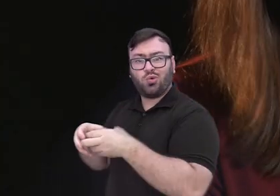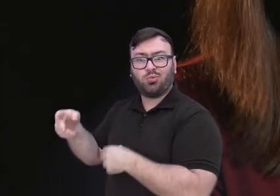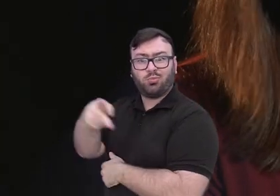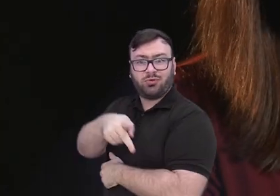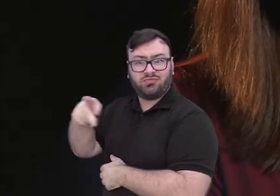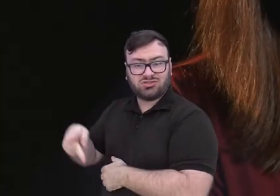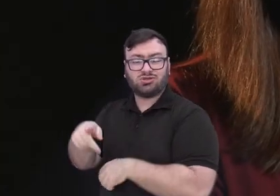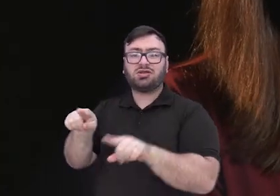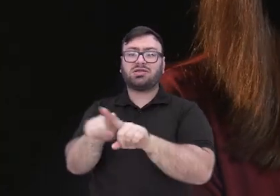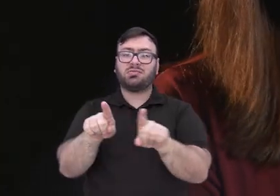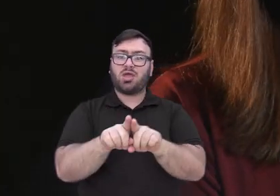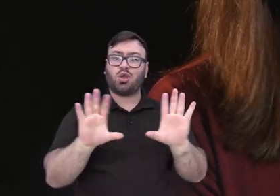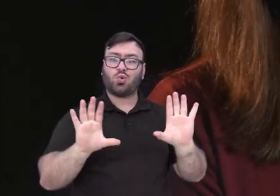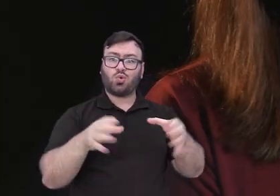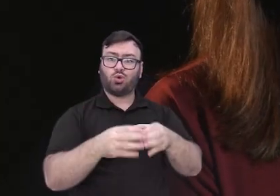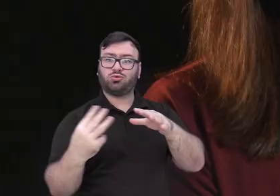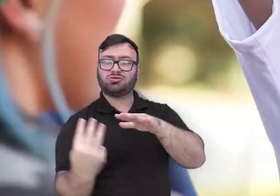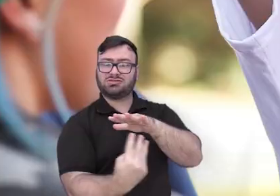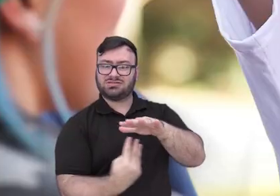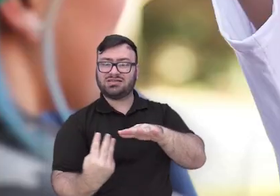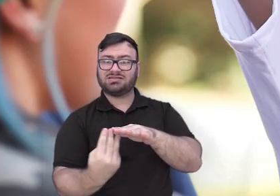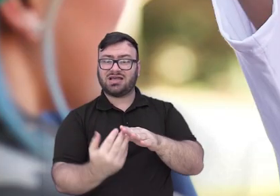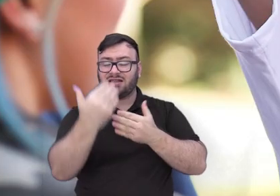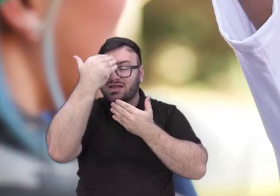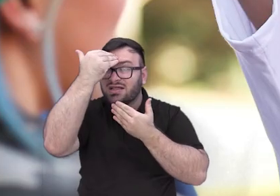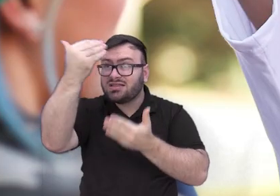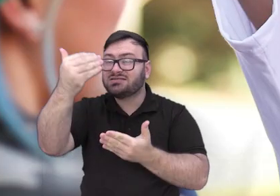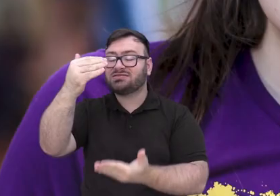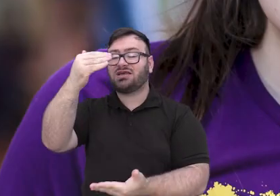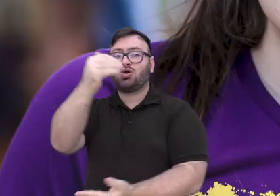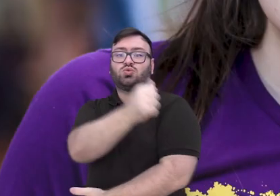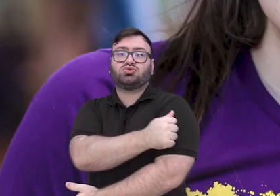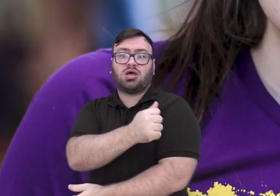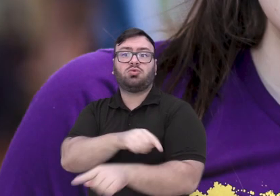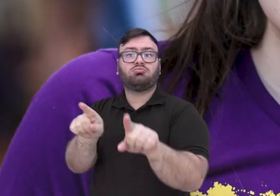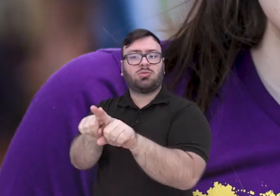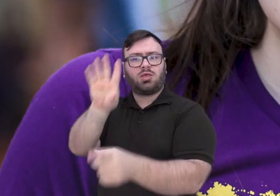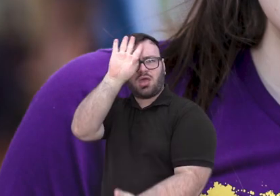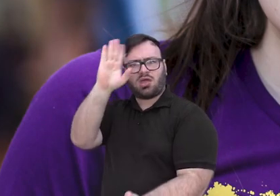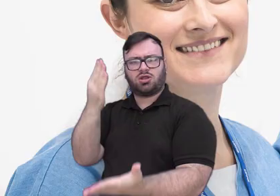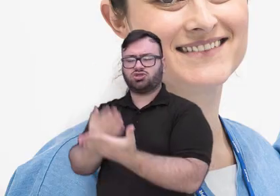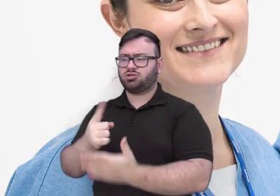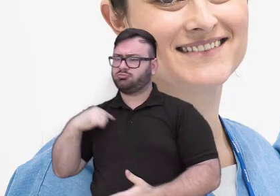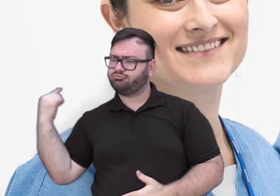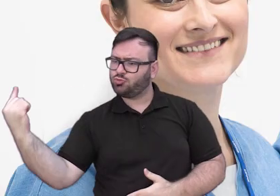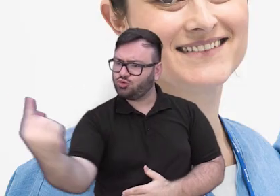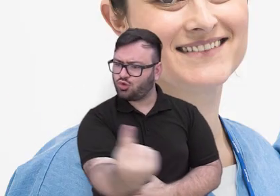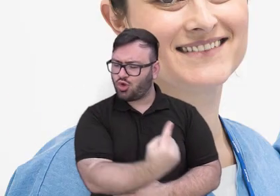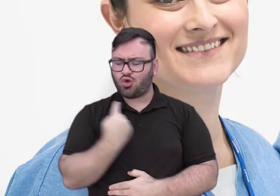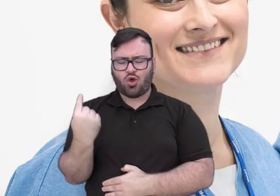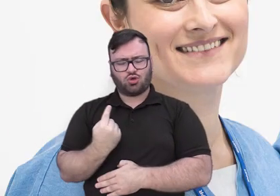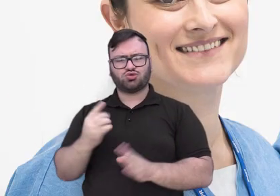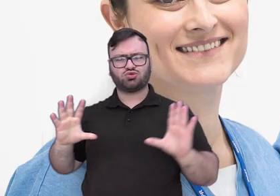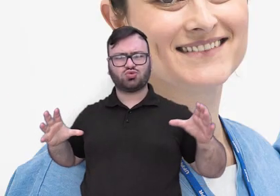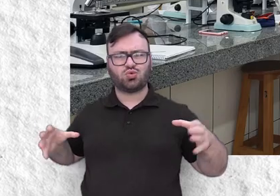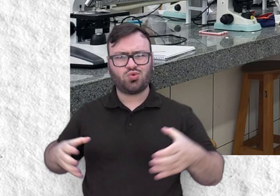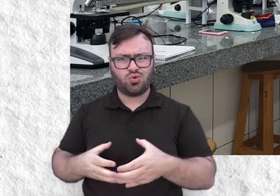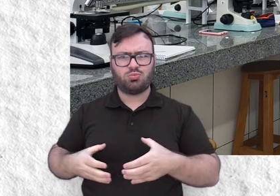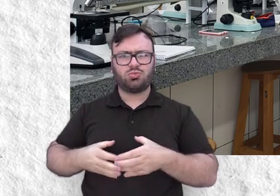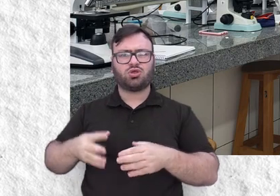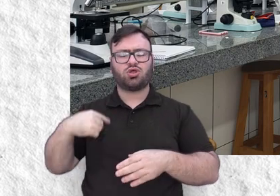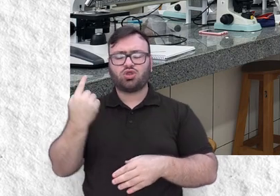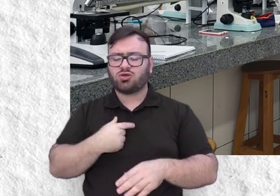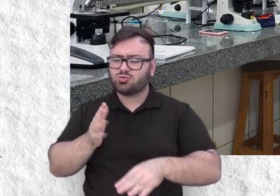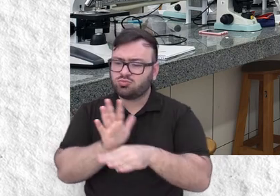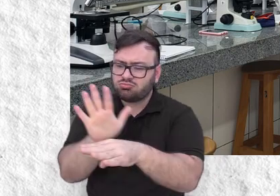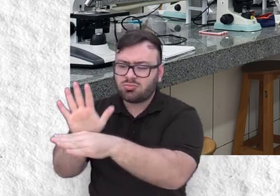nossos terceirizados. Agradecer aos alunos que acreditam em nós e que entendem que nós vamos contribuir